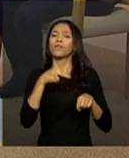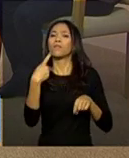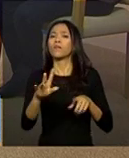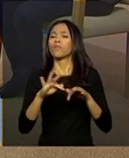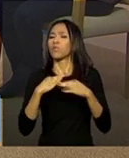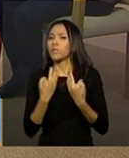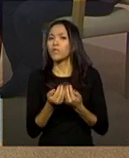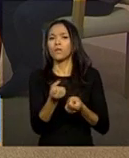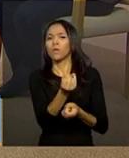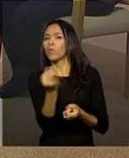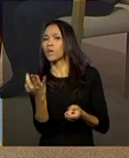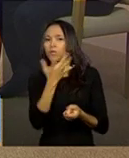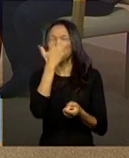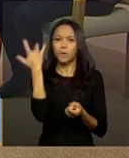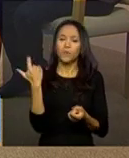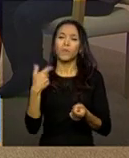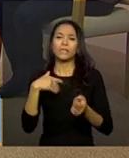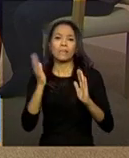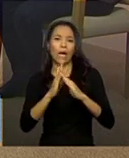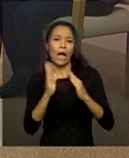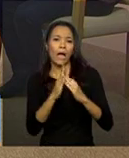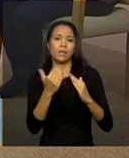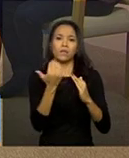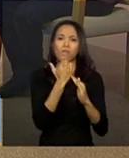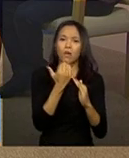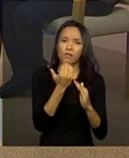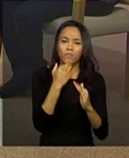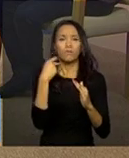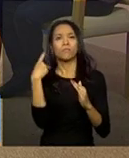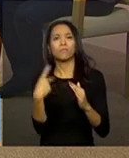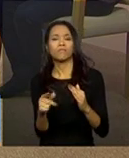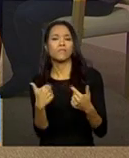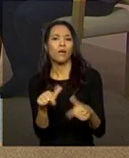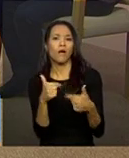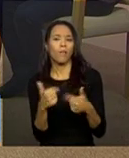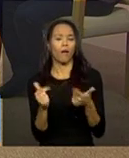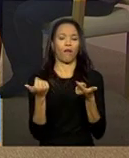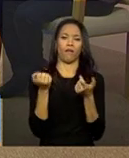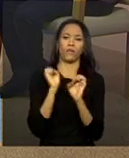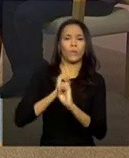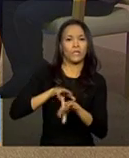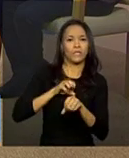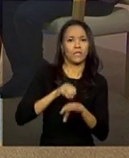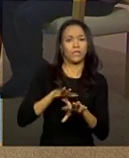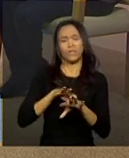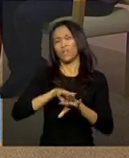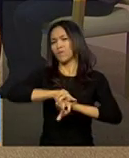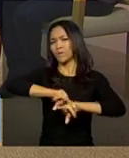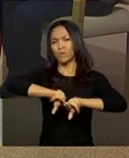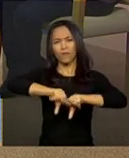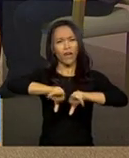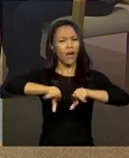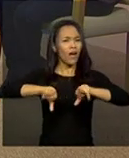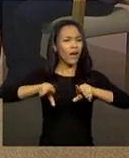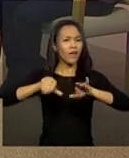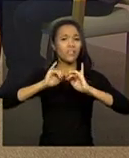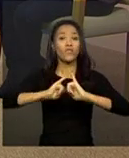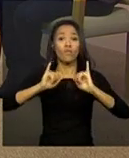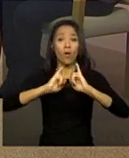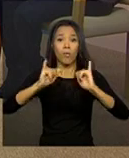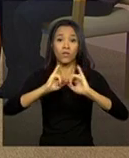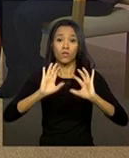familiar, das condições da habitação, do trabalho, da educação, automaticamente incorpora o prontuário.